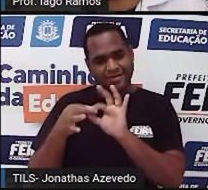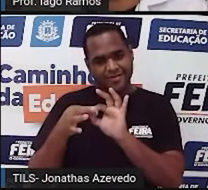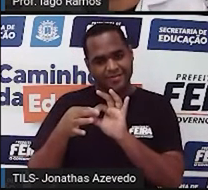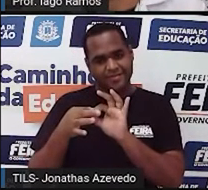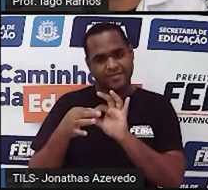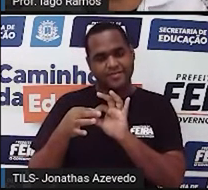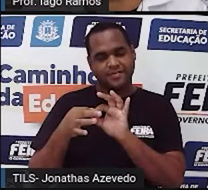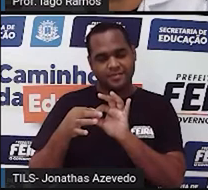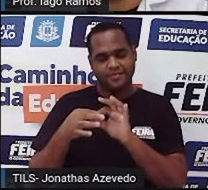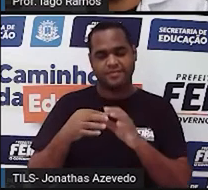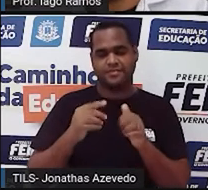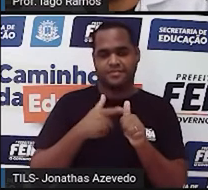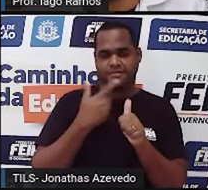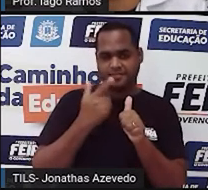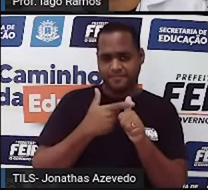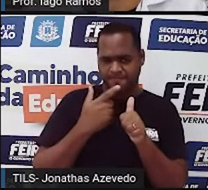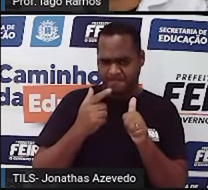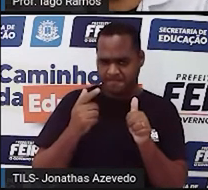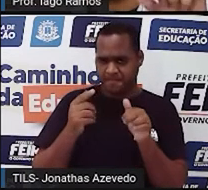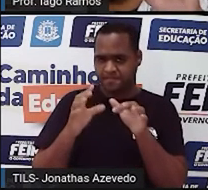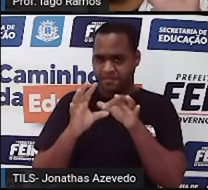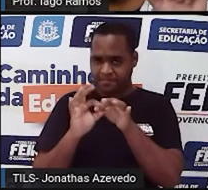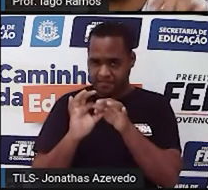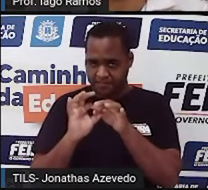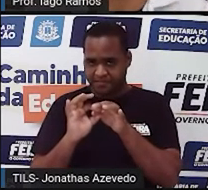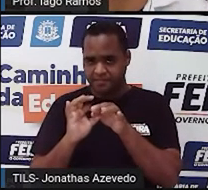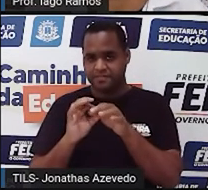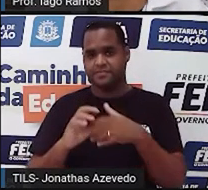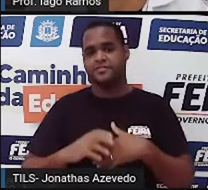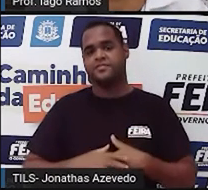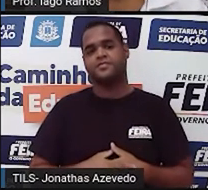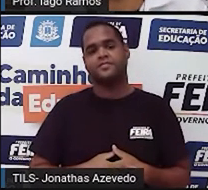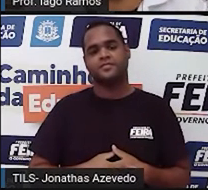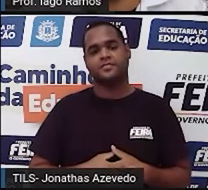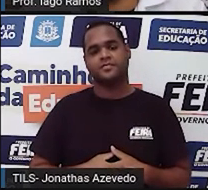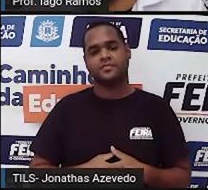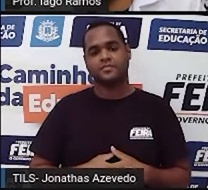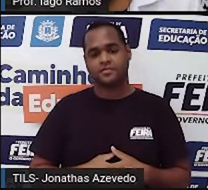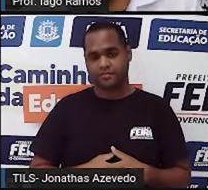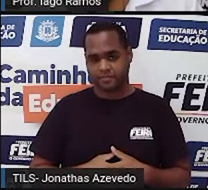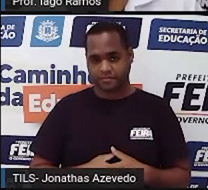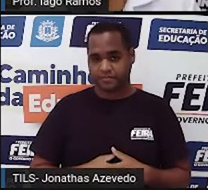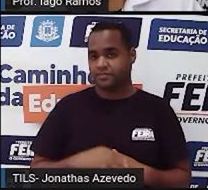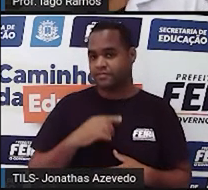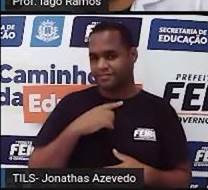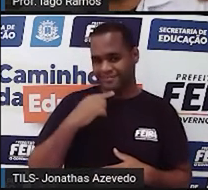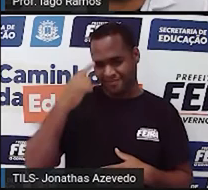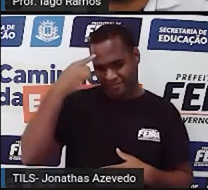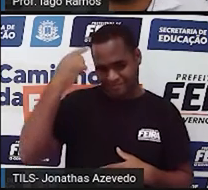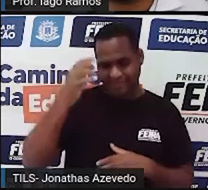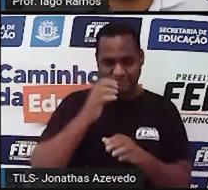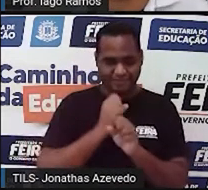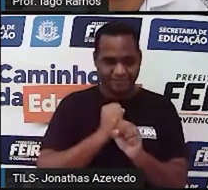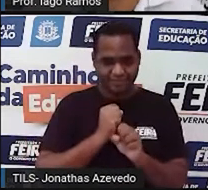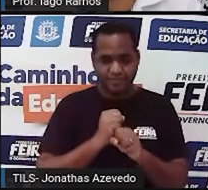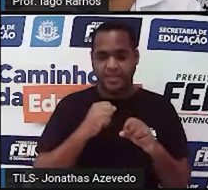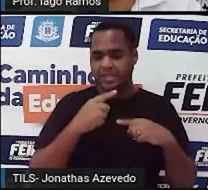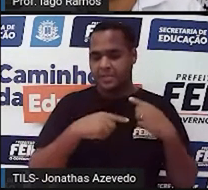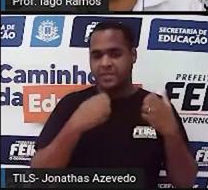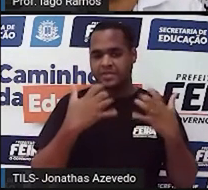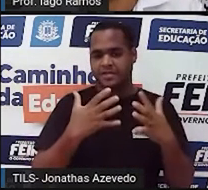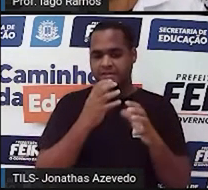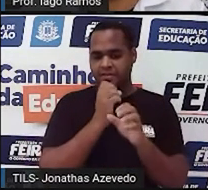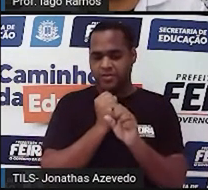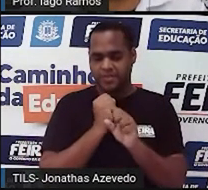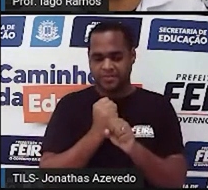com 2 e 3. Eu começo por eles, aí eu boto eles no parêntese. 2 mais 3 e depois eu somo com 1.